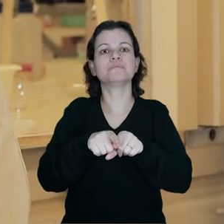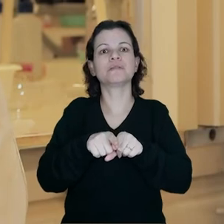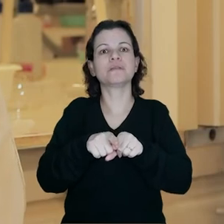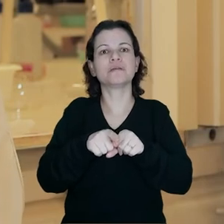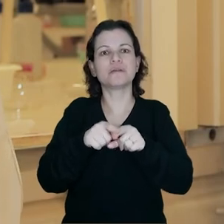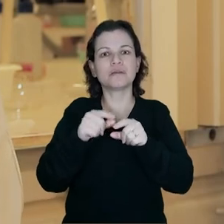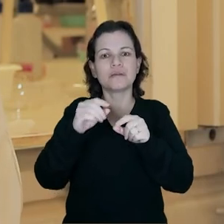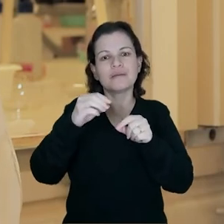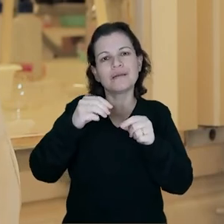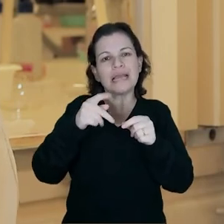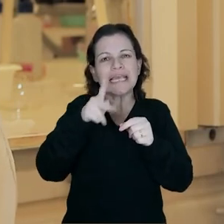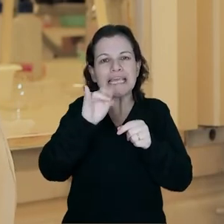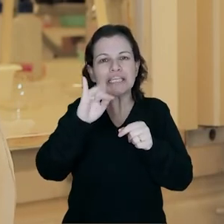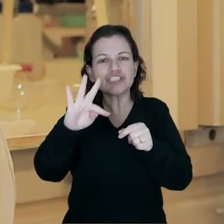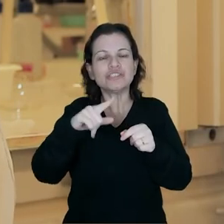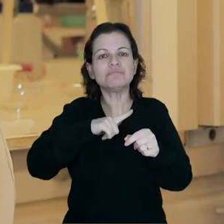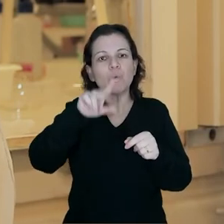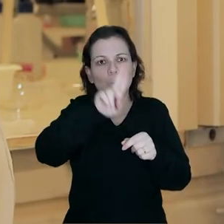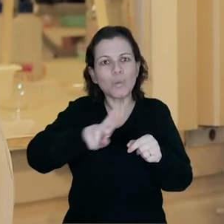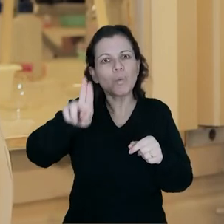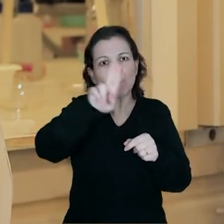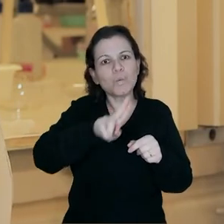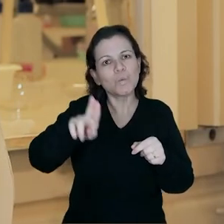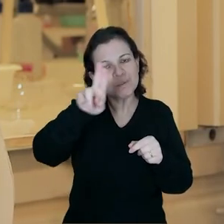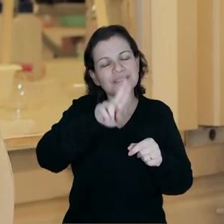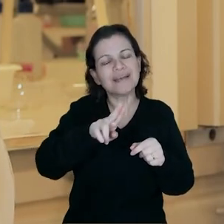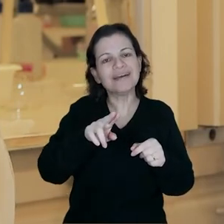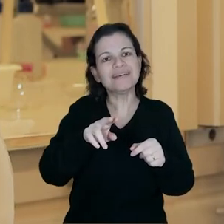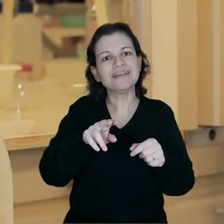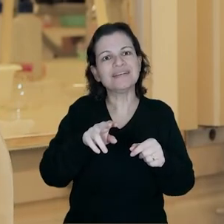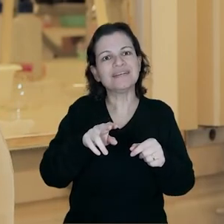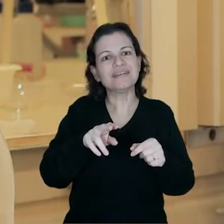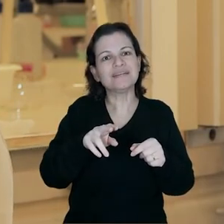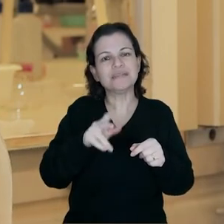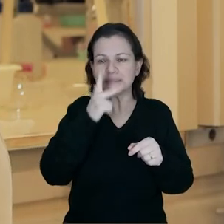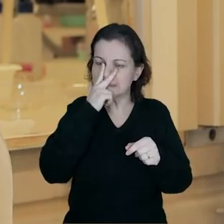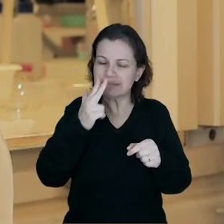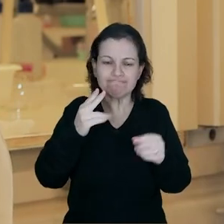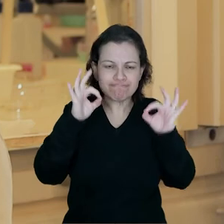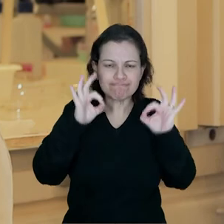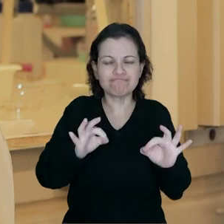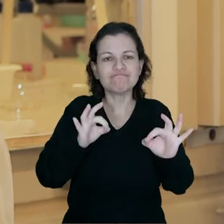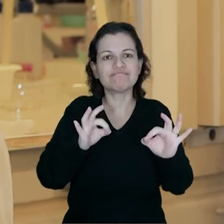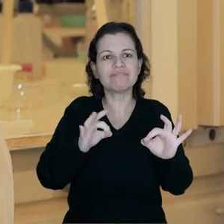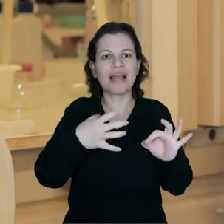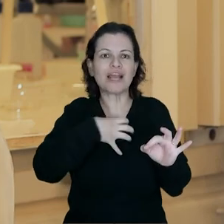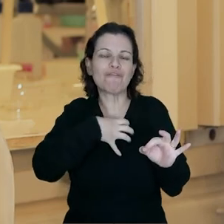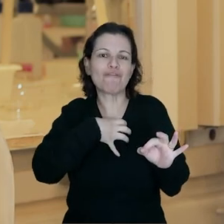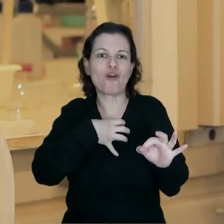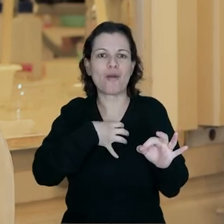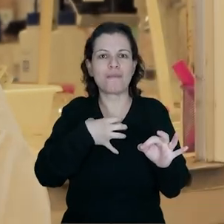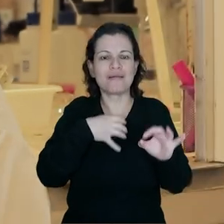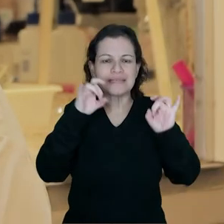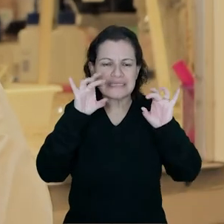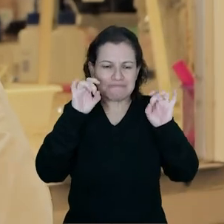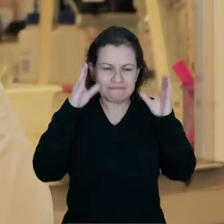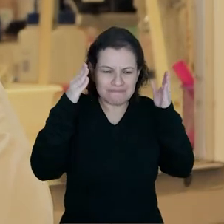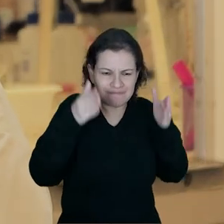Os magnetic beads são utilizados para, literalmente, de forma